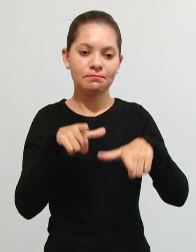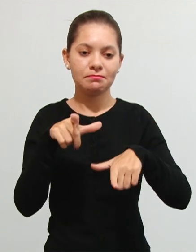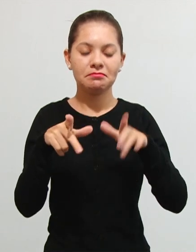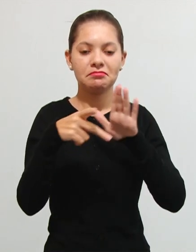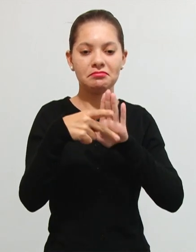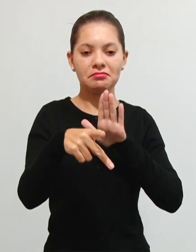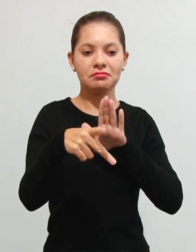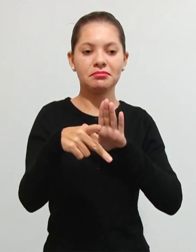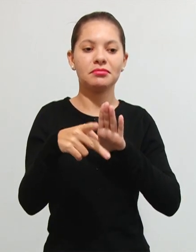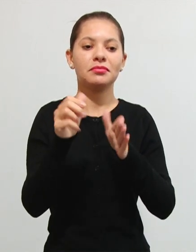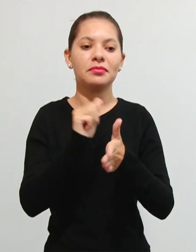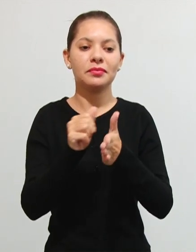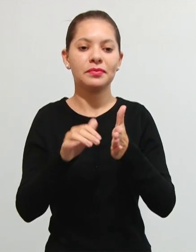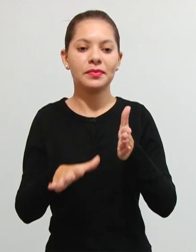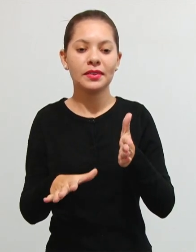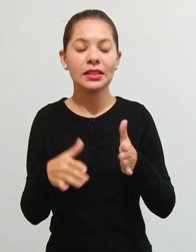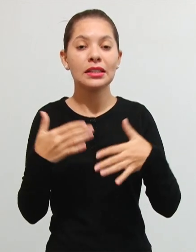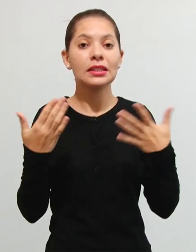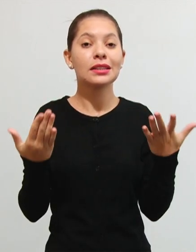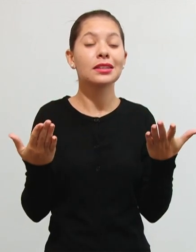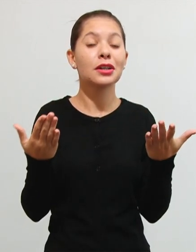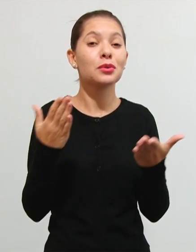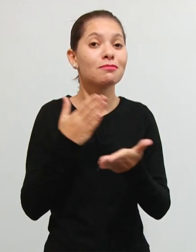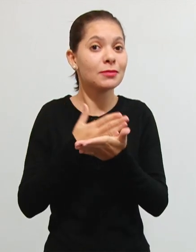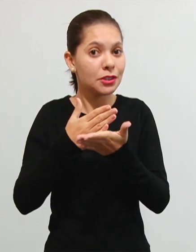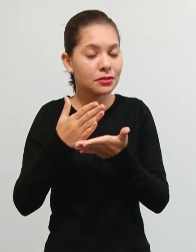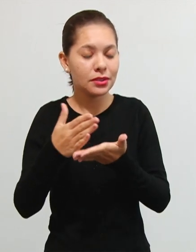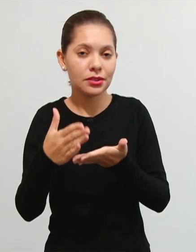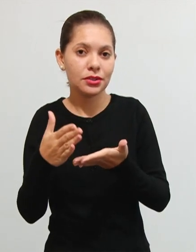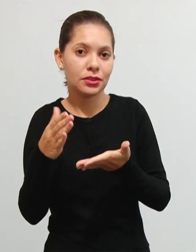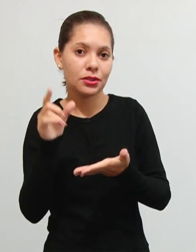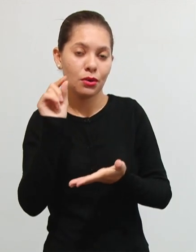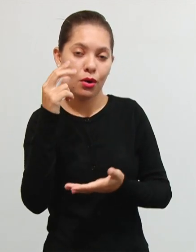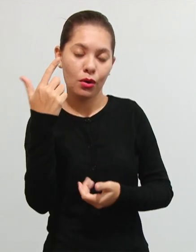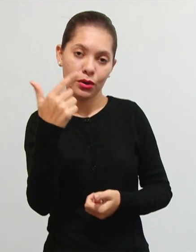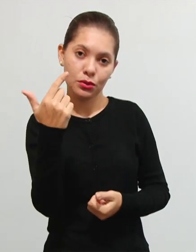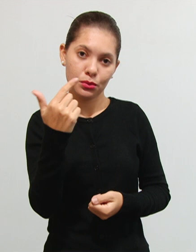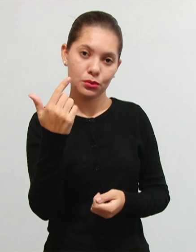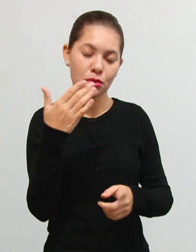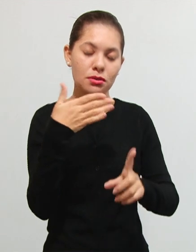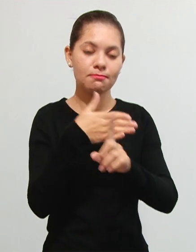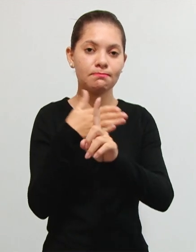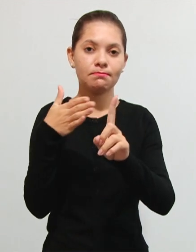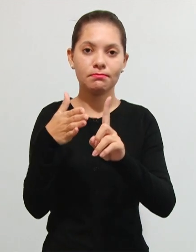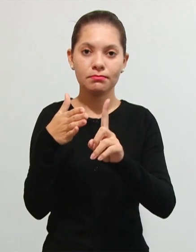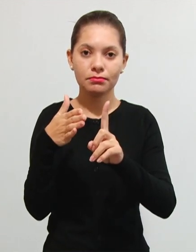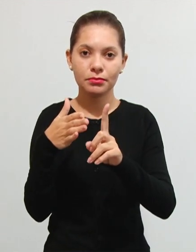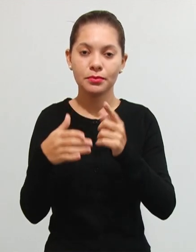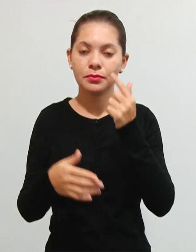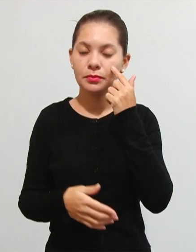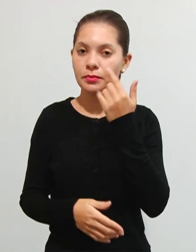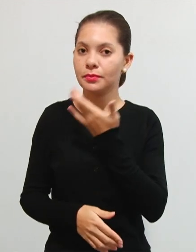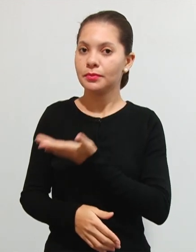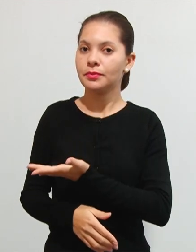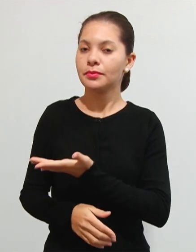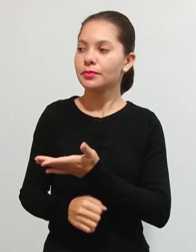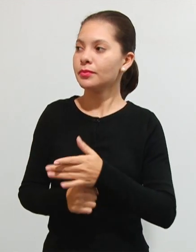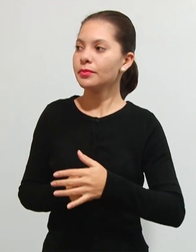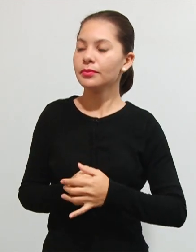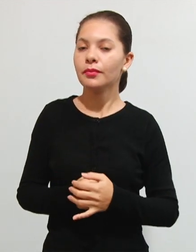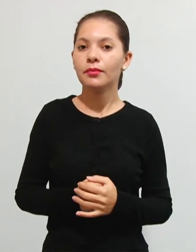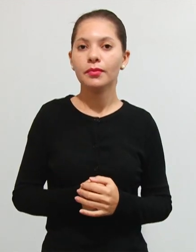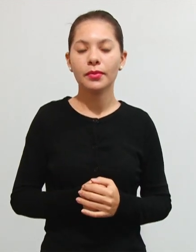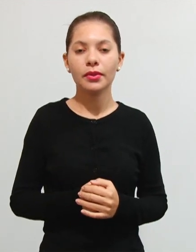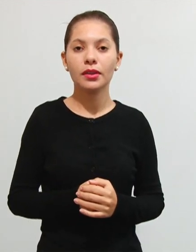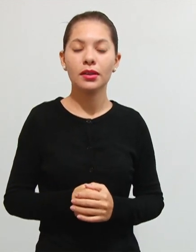então doutrinamente a gente tem alguma divisão ela vai dividir em duas modalidades tá essas contribuições corporativas